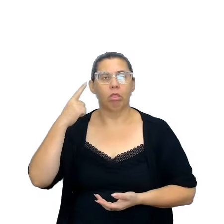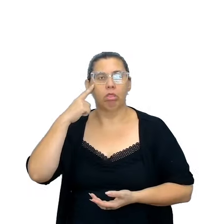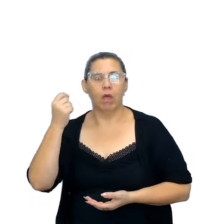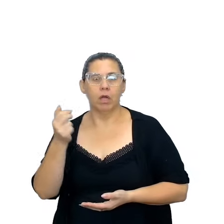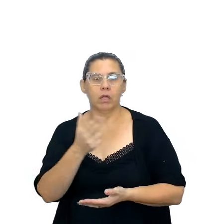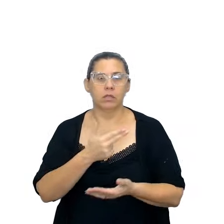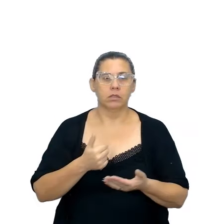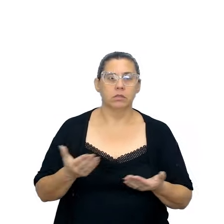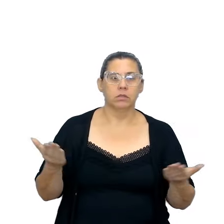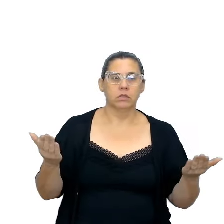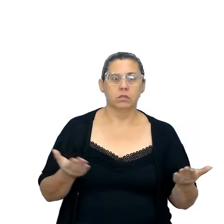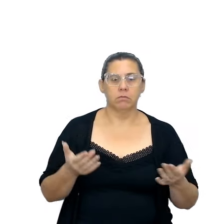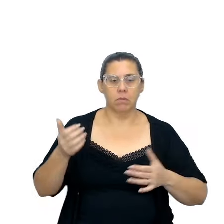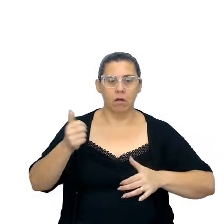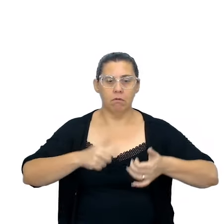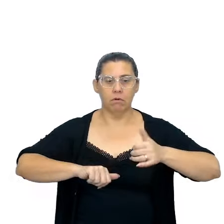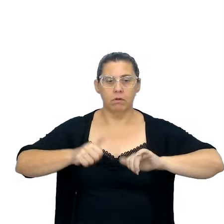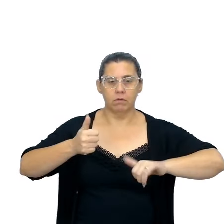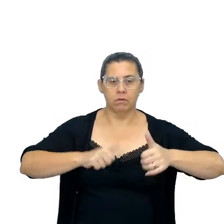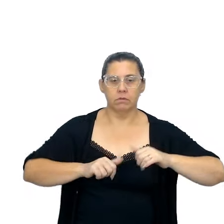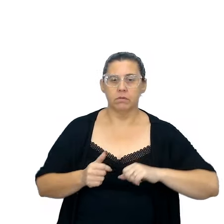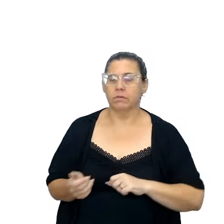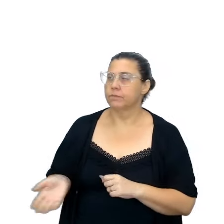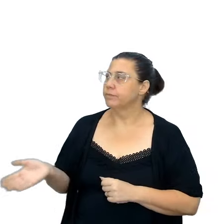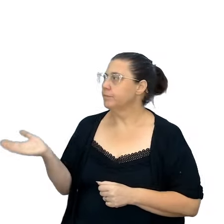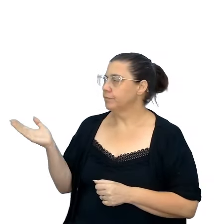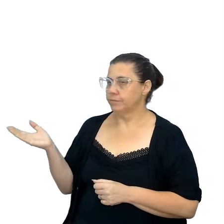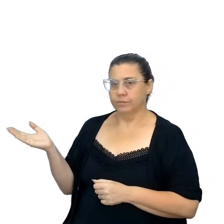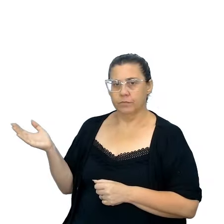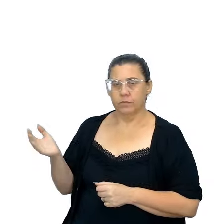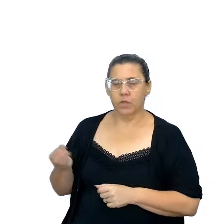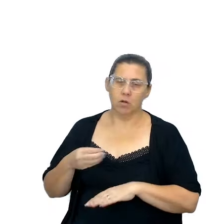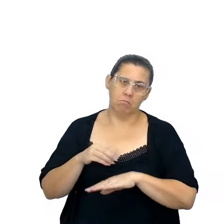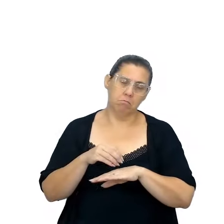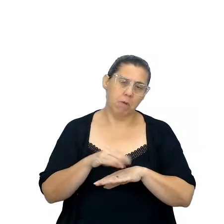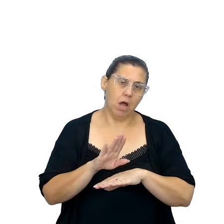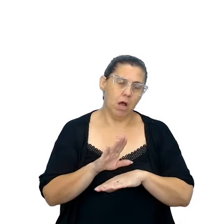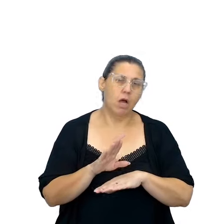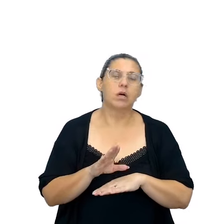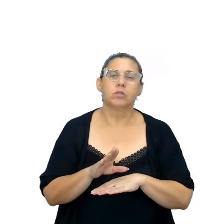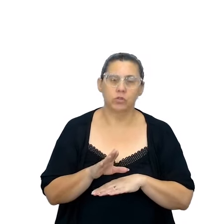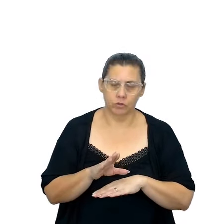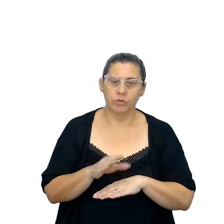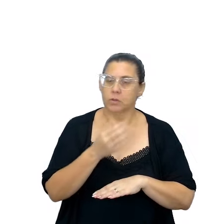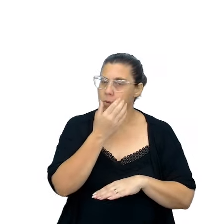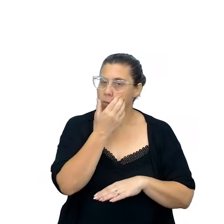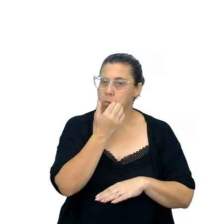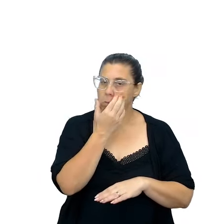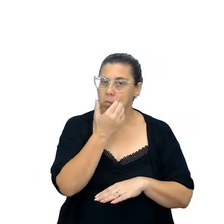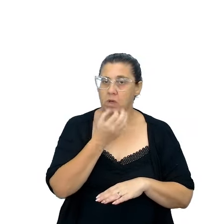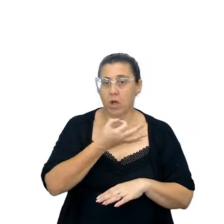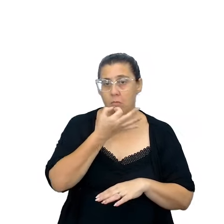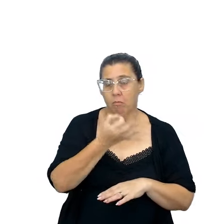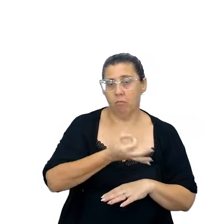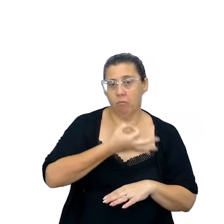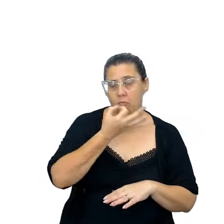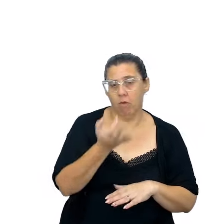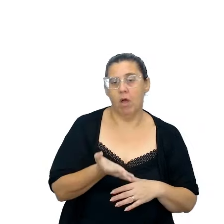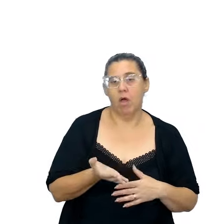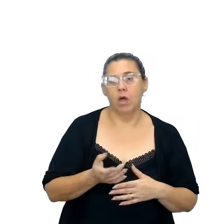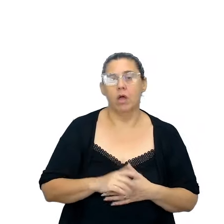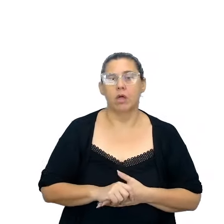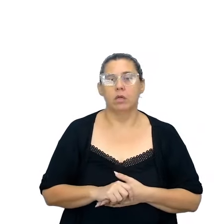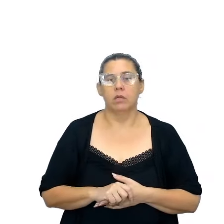na parte da avaliação, então, Nogueira, ele sugere algumas formas de avaliar, sem descartar a necessidade das avaliações